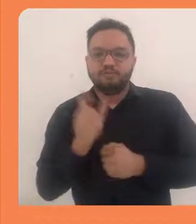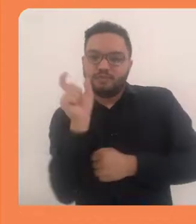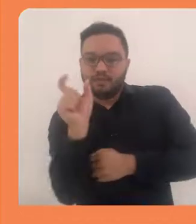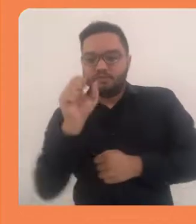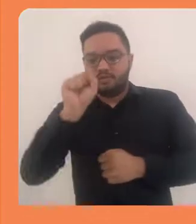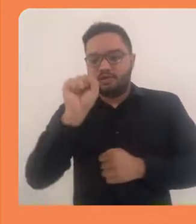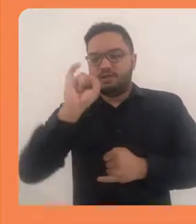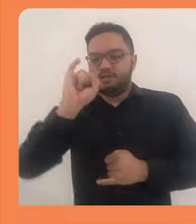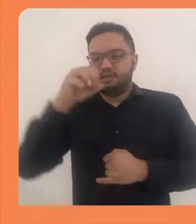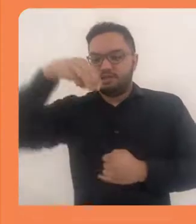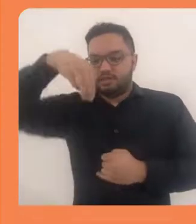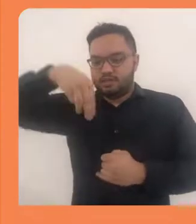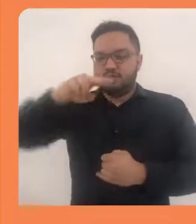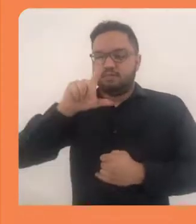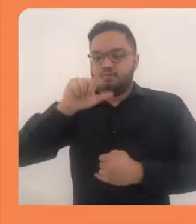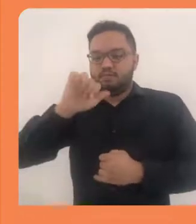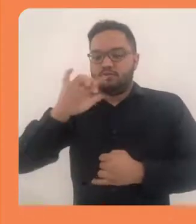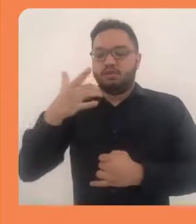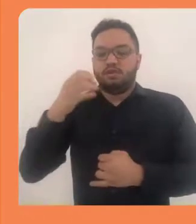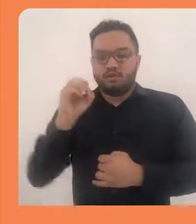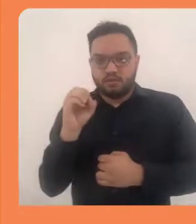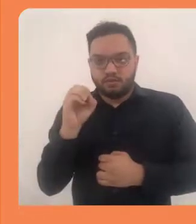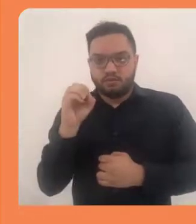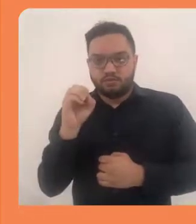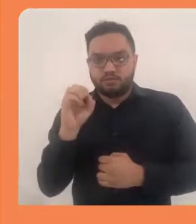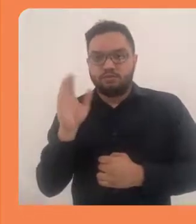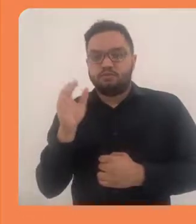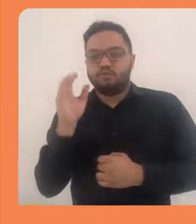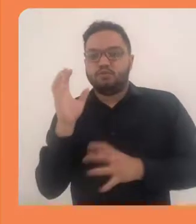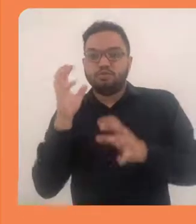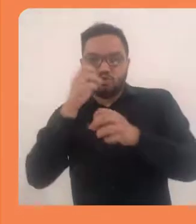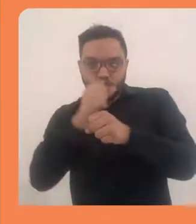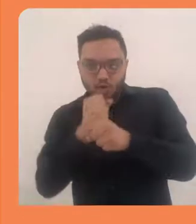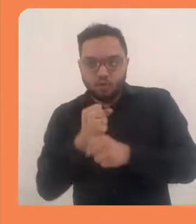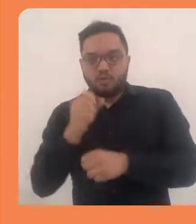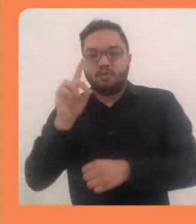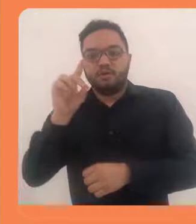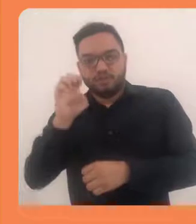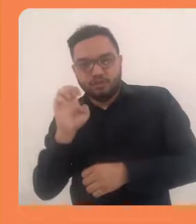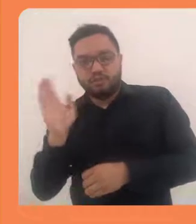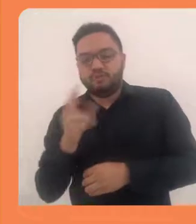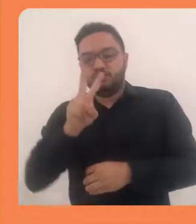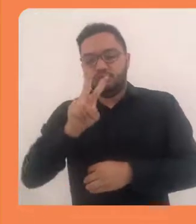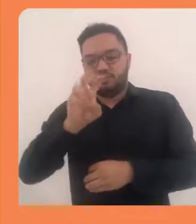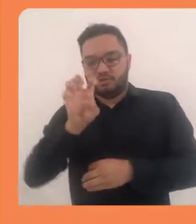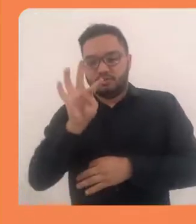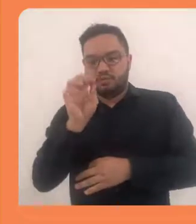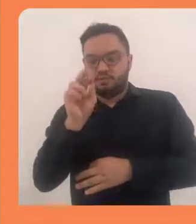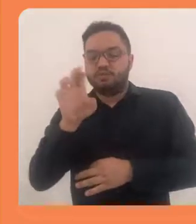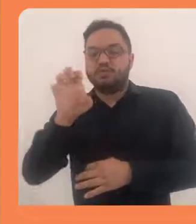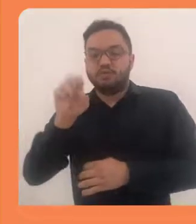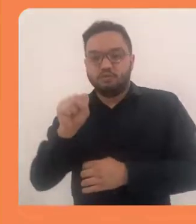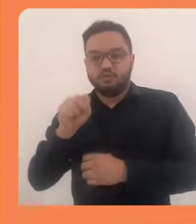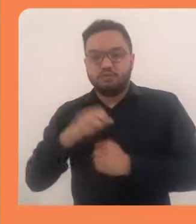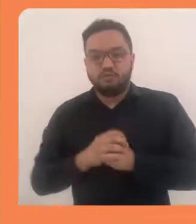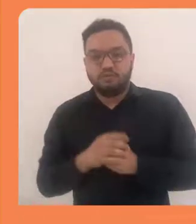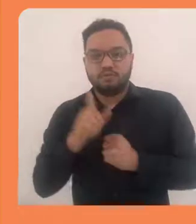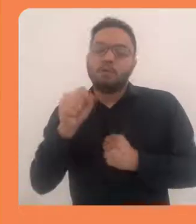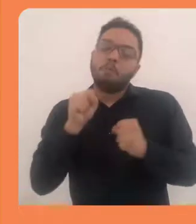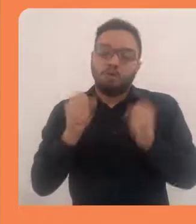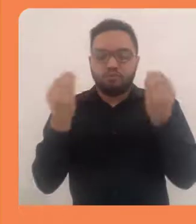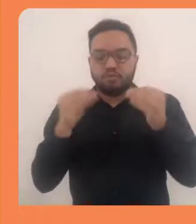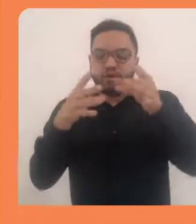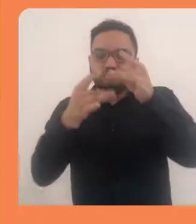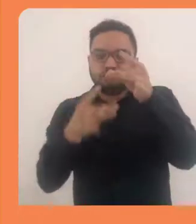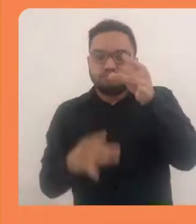Na nossa página daremos um nome, então é Simulação Soma